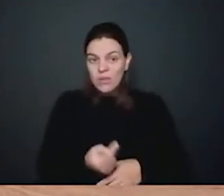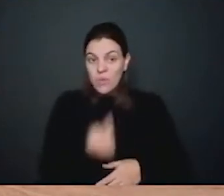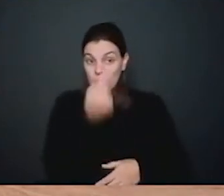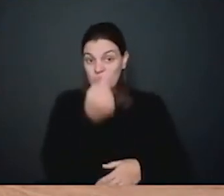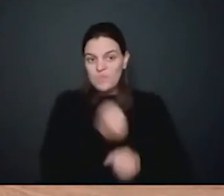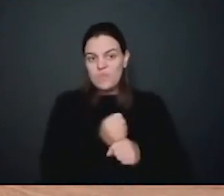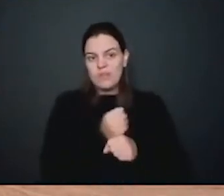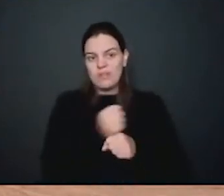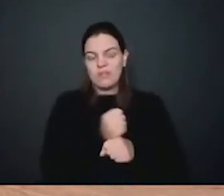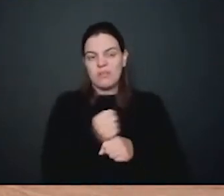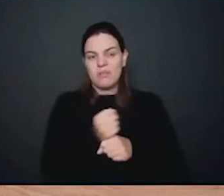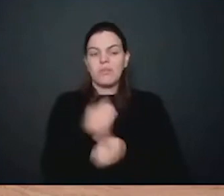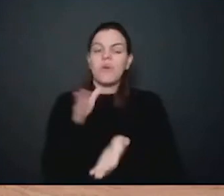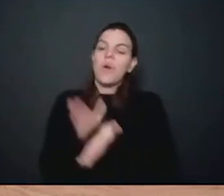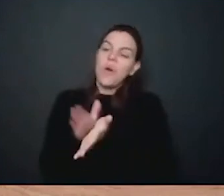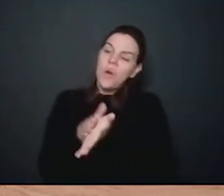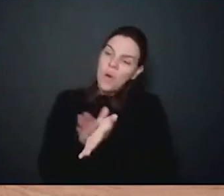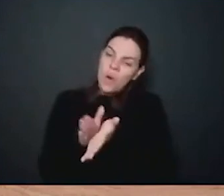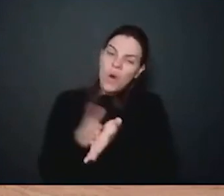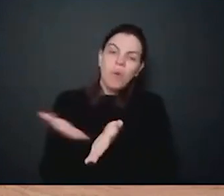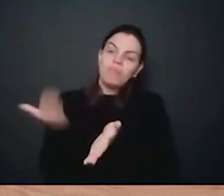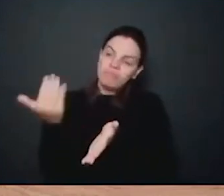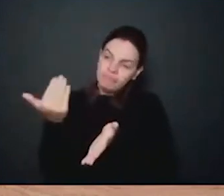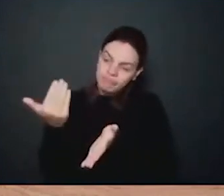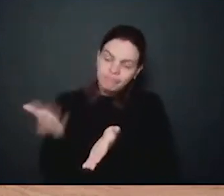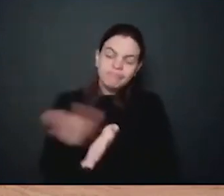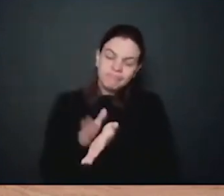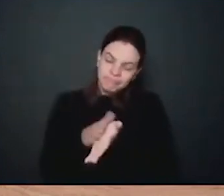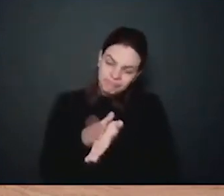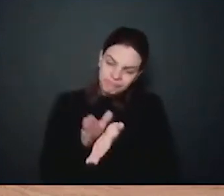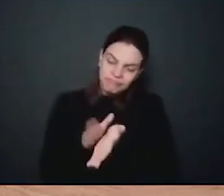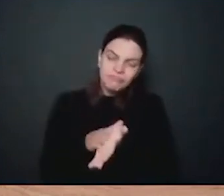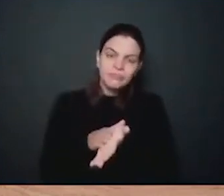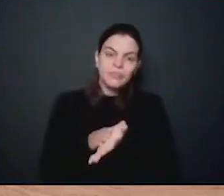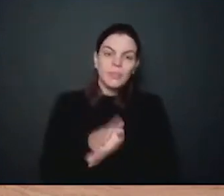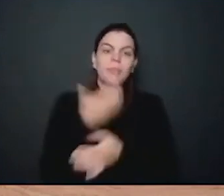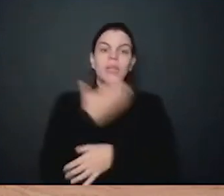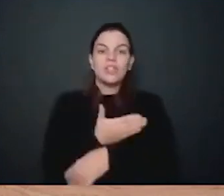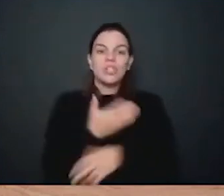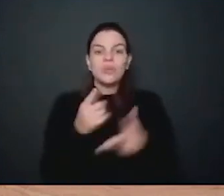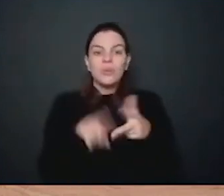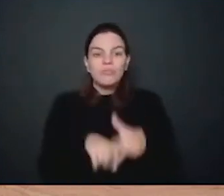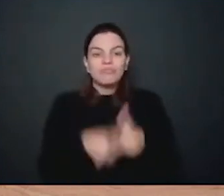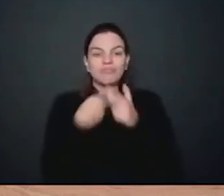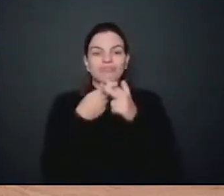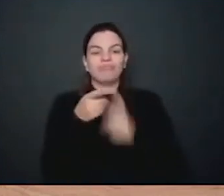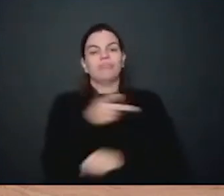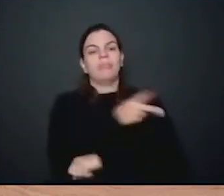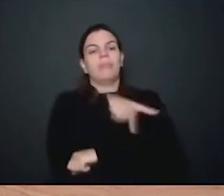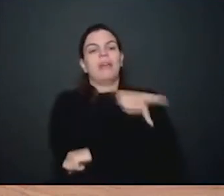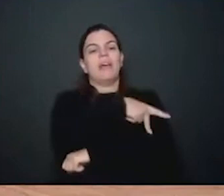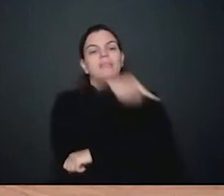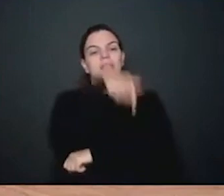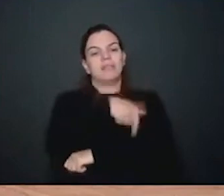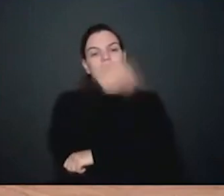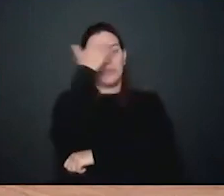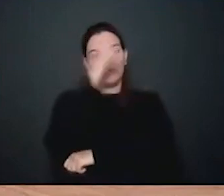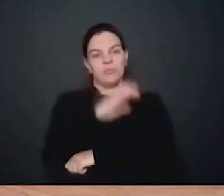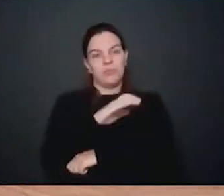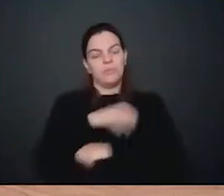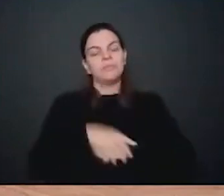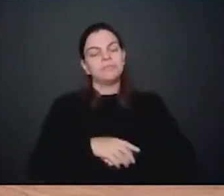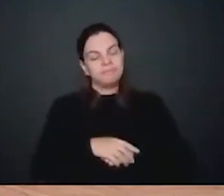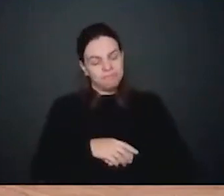aqui de Curitiba, eu hoje, mais uma vez, faço uso dessa tribuna. Nós temos aí uma demanda muito